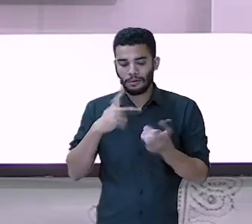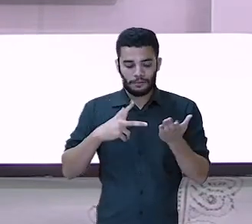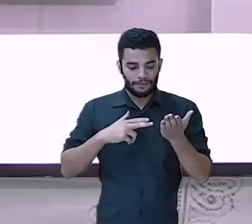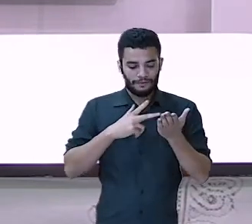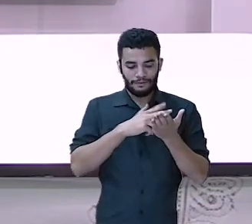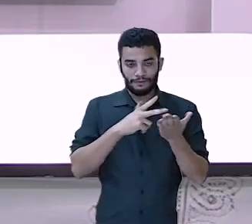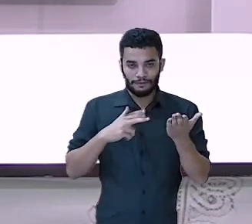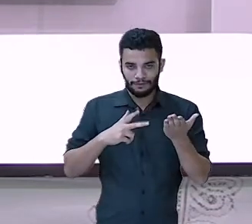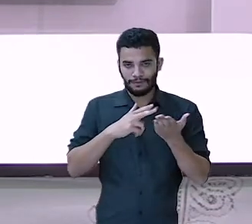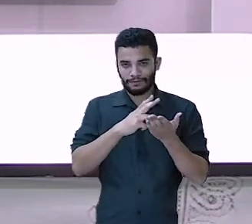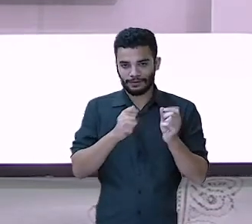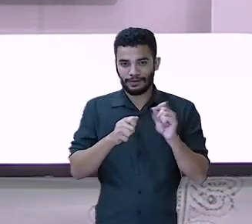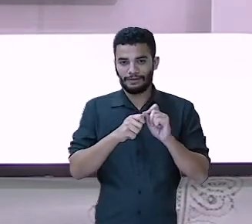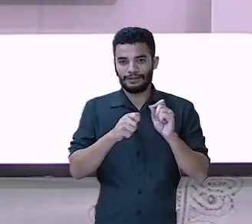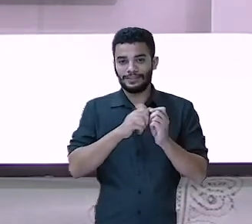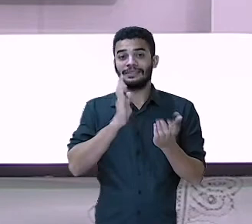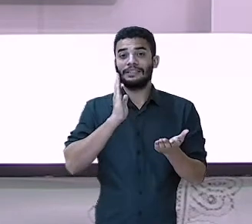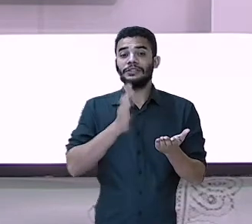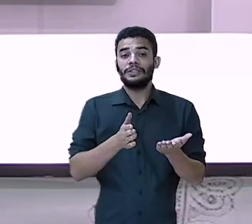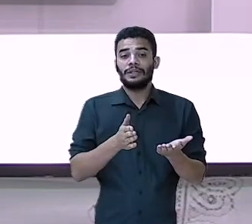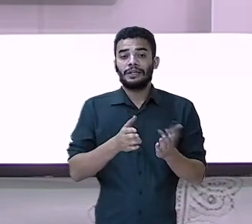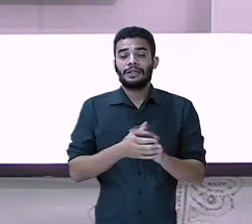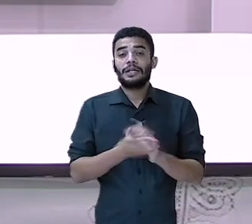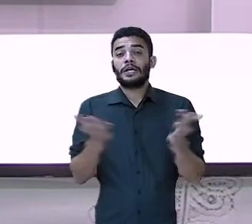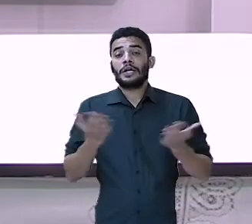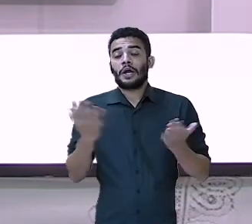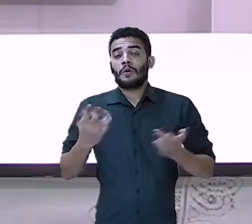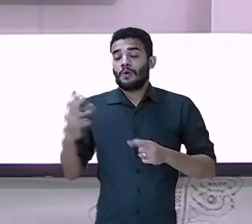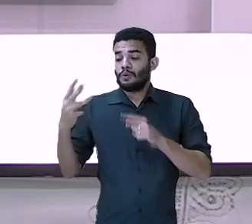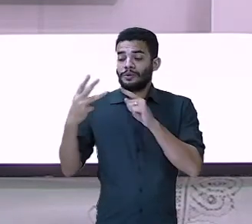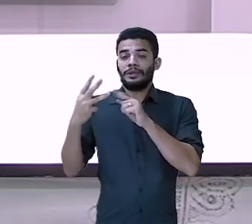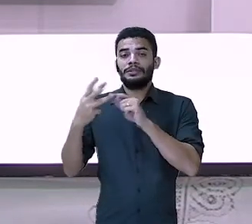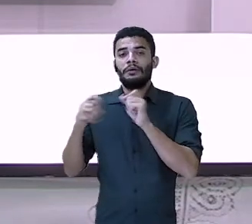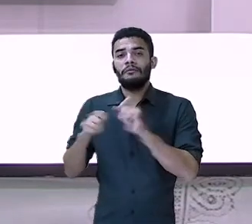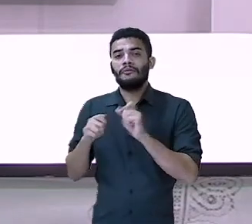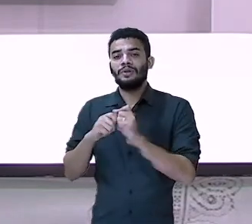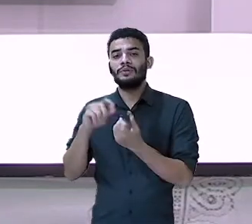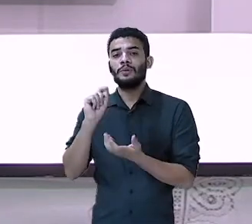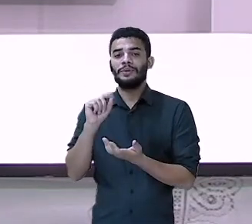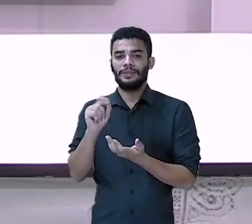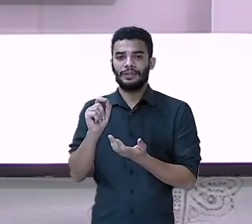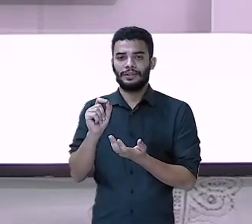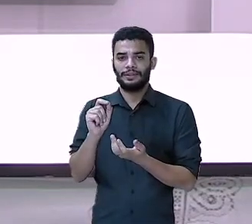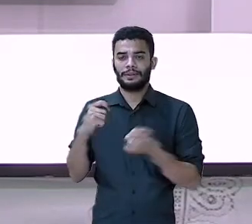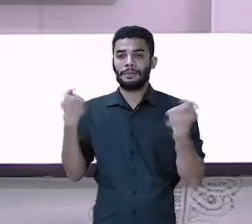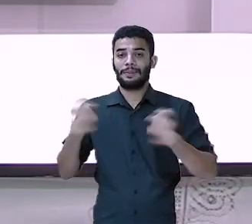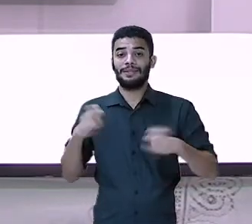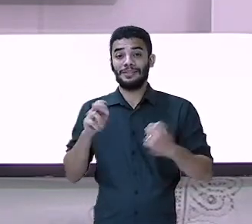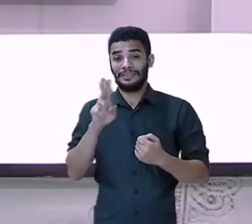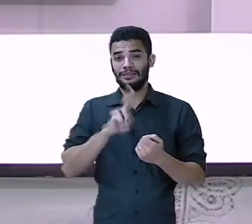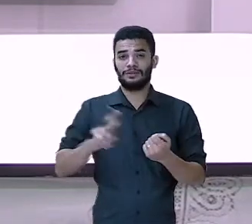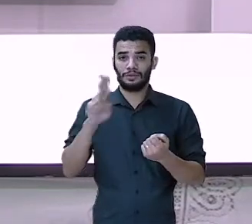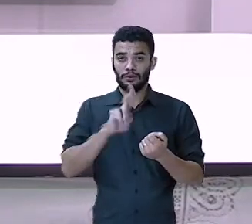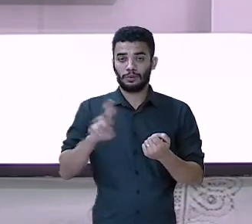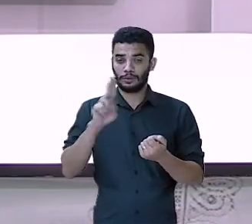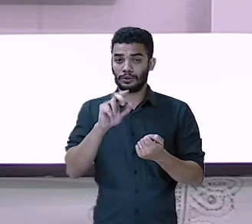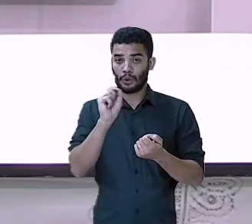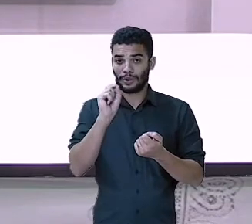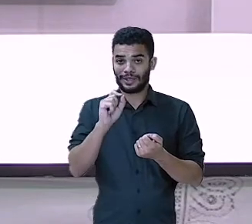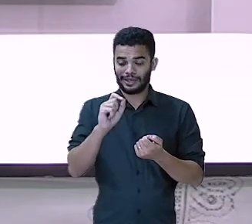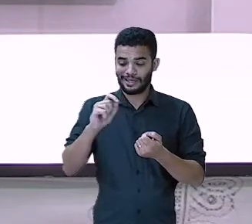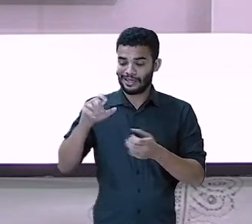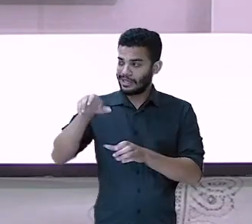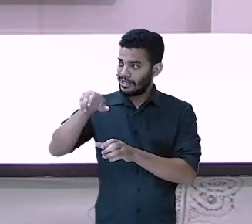cartinha. O terceiro passo simples é as tampinhas que nós vamos utilizar,